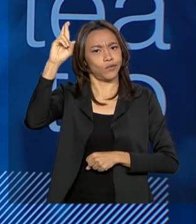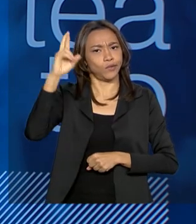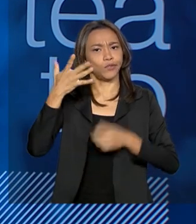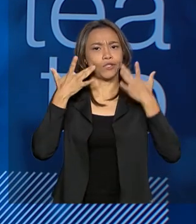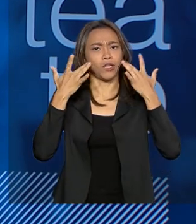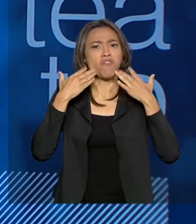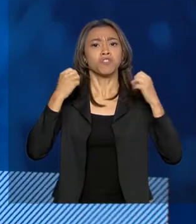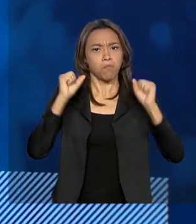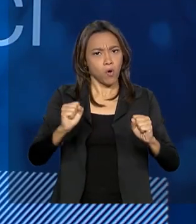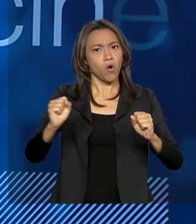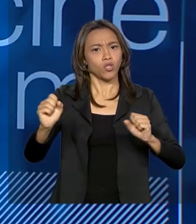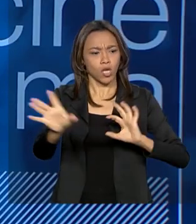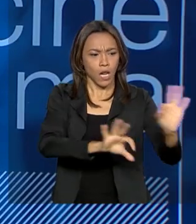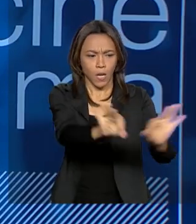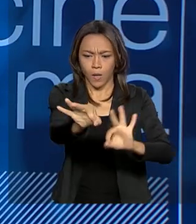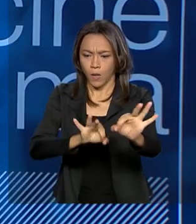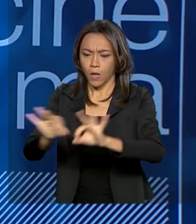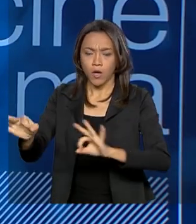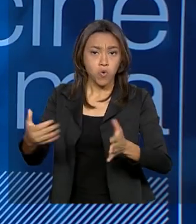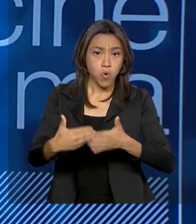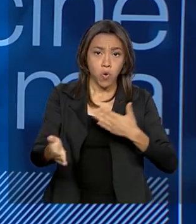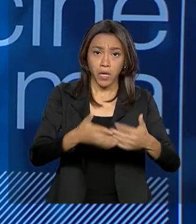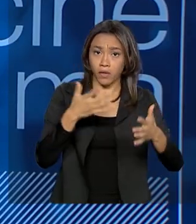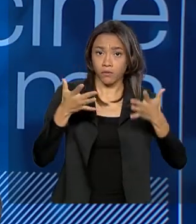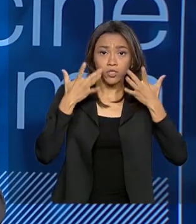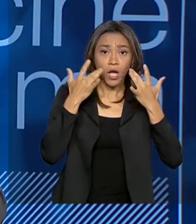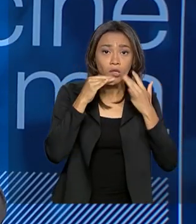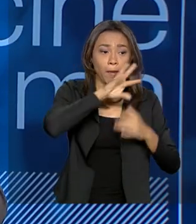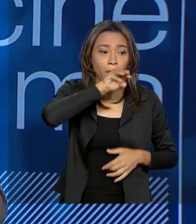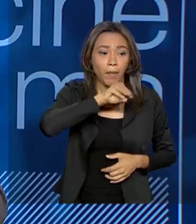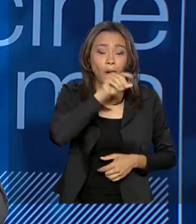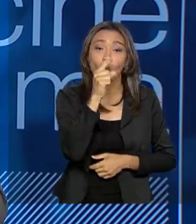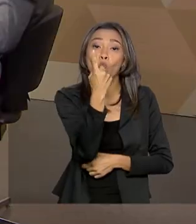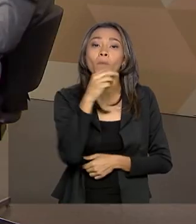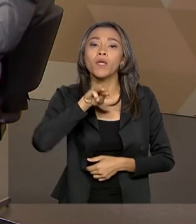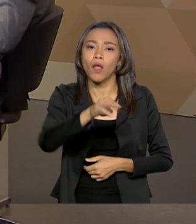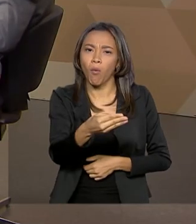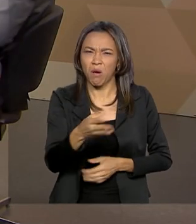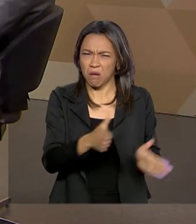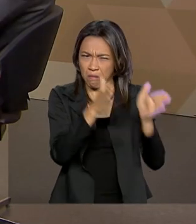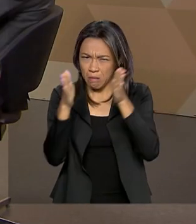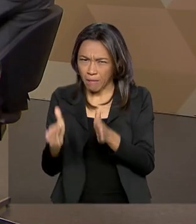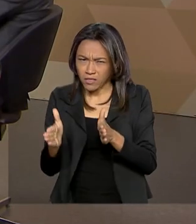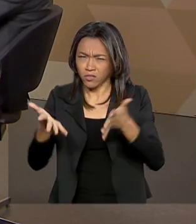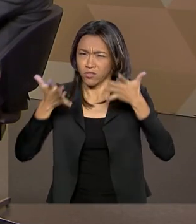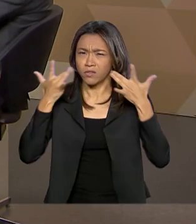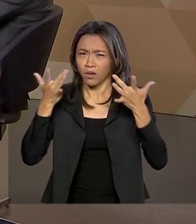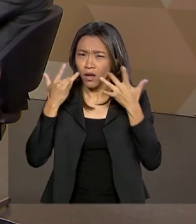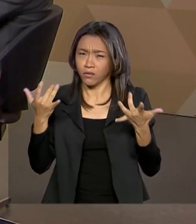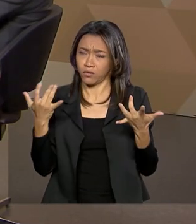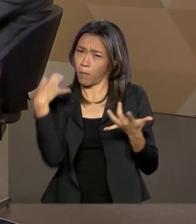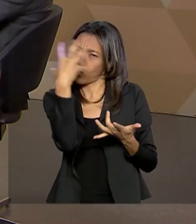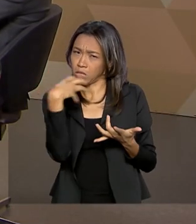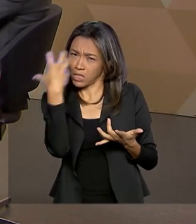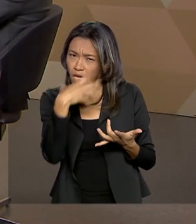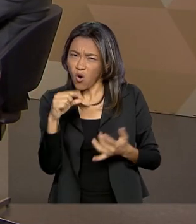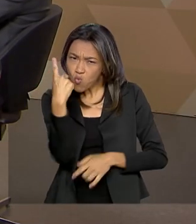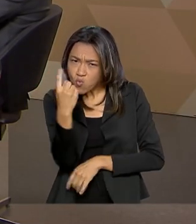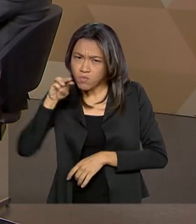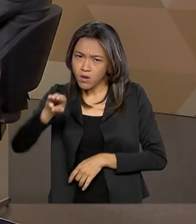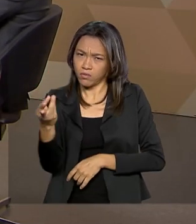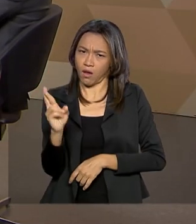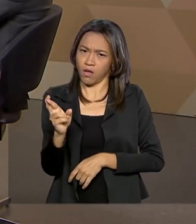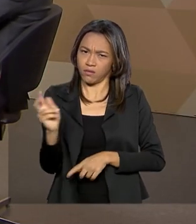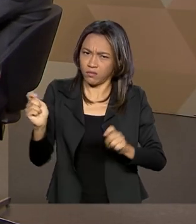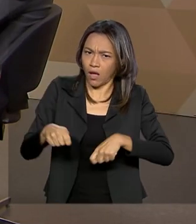montar qualquer espetáculo de teatro falado com um milhão de reais, mas você não consegue montar nenhum espetáculo de teatro musical com um milhão de